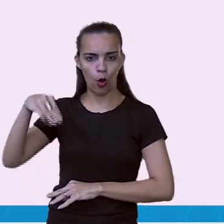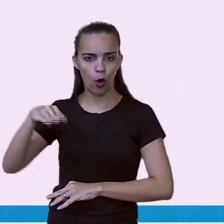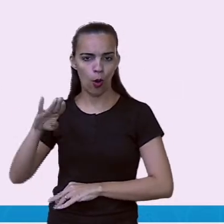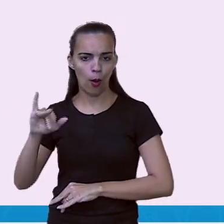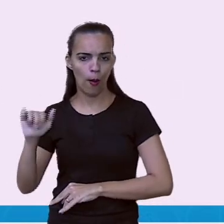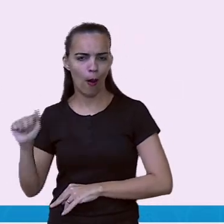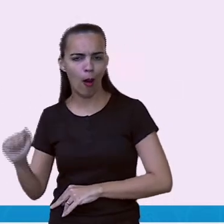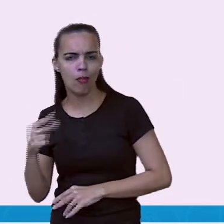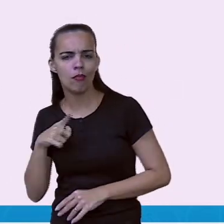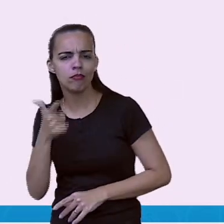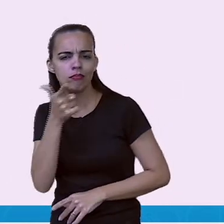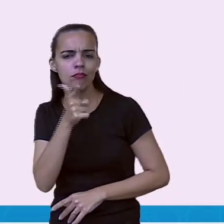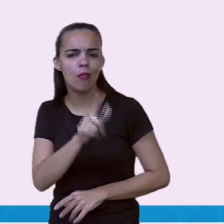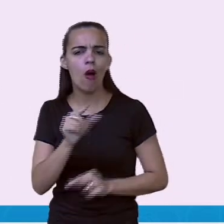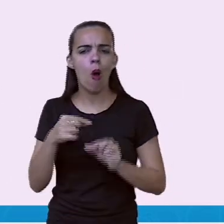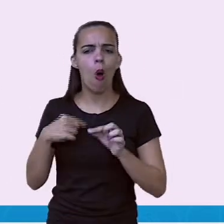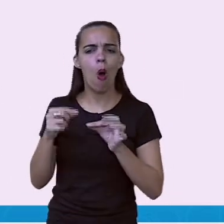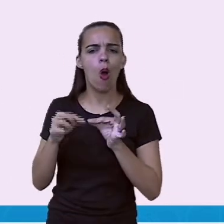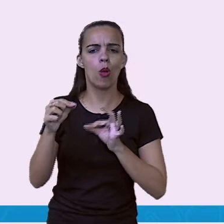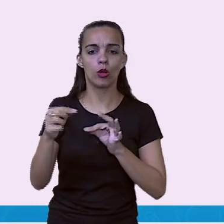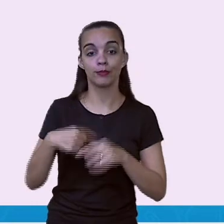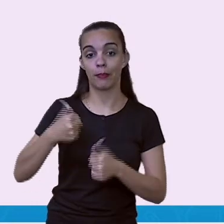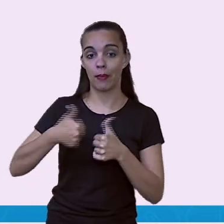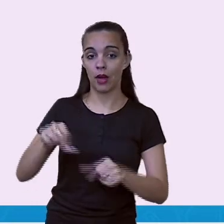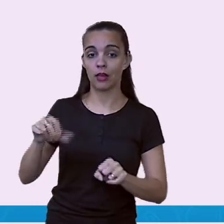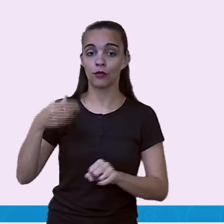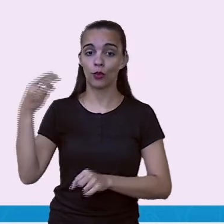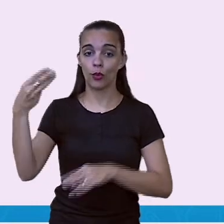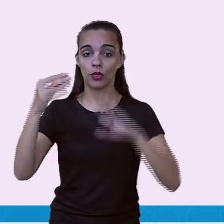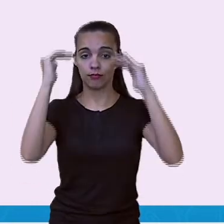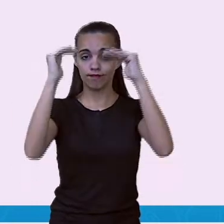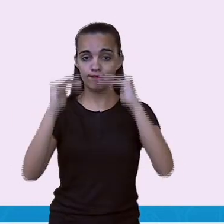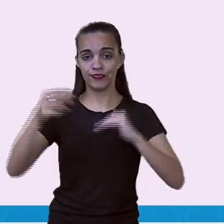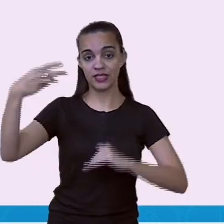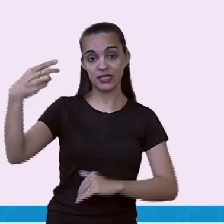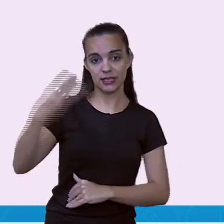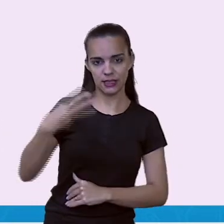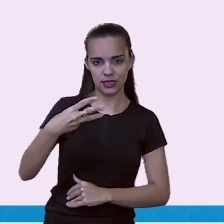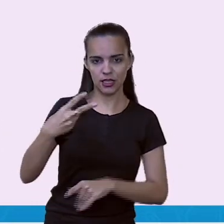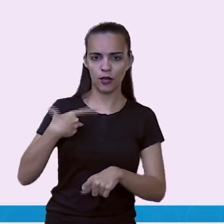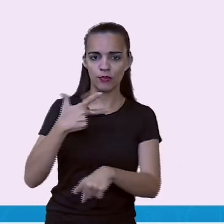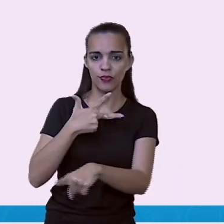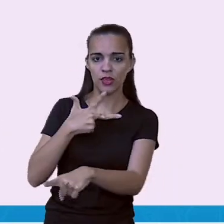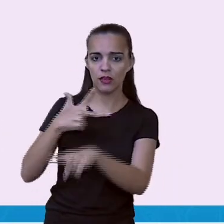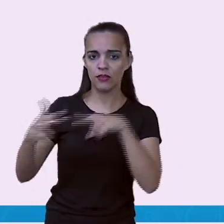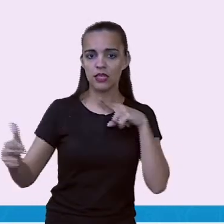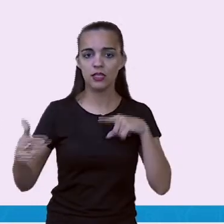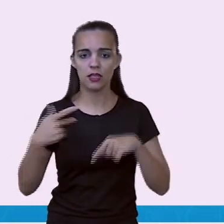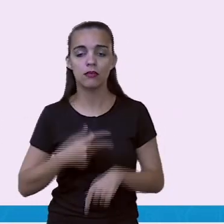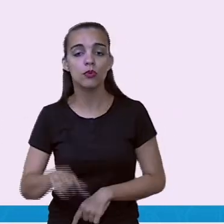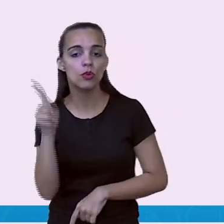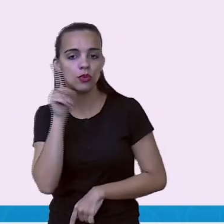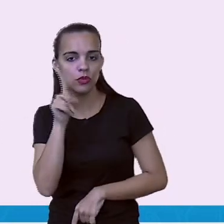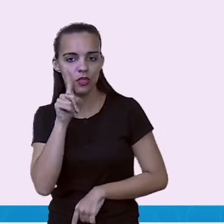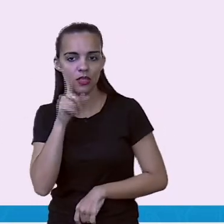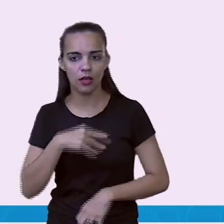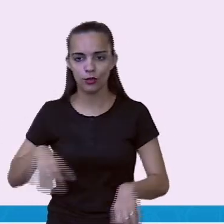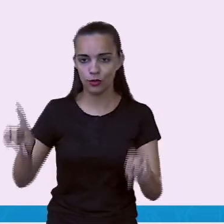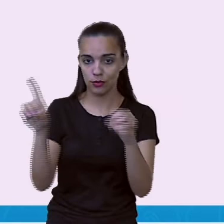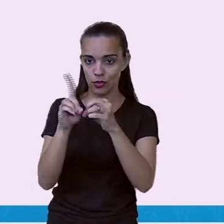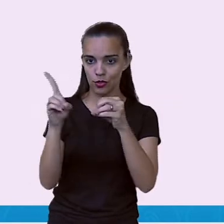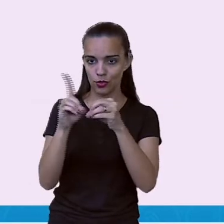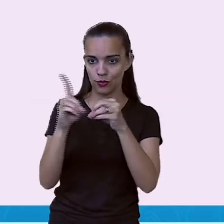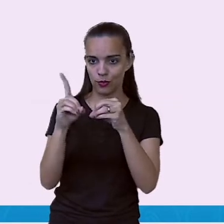lugar ao vencer os Estados Unidos, que foi um convidado por 1x0. Pois bem, pessoal,